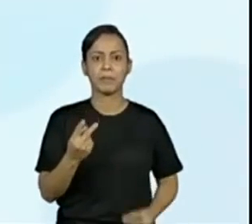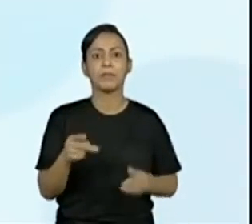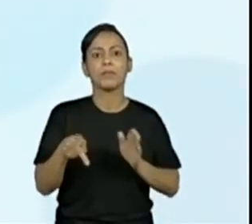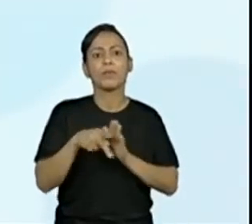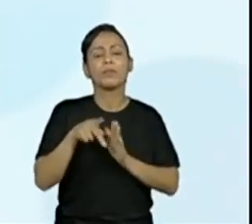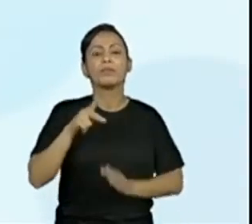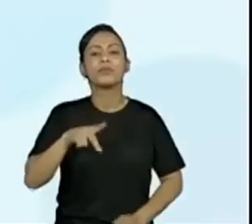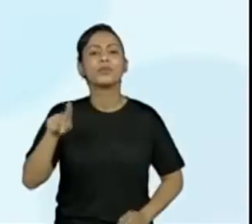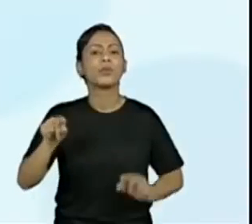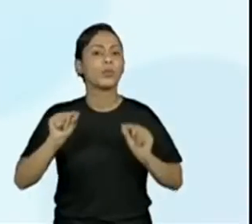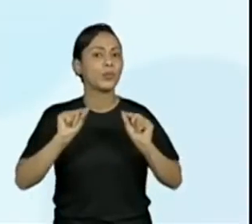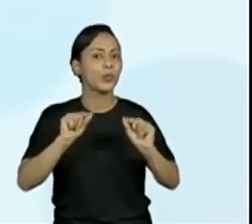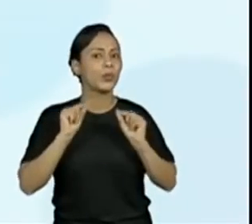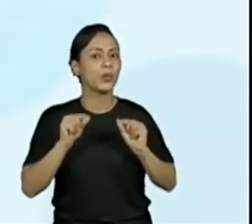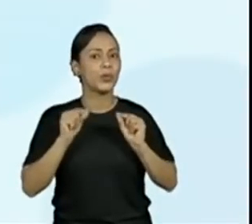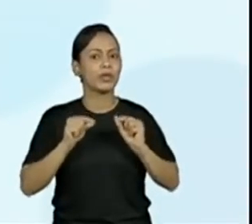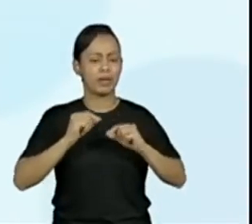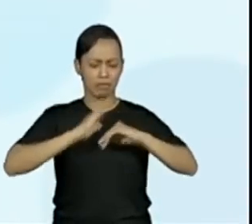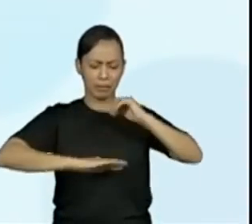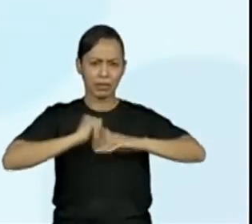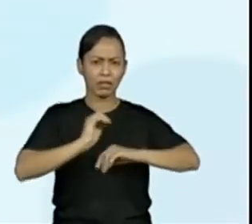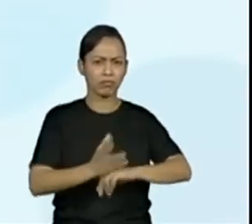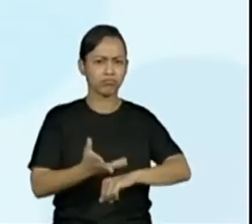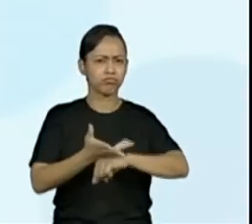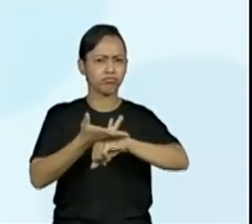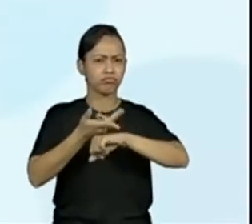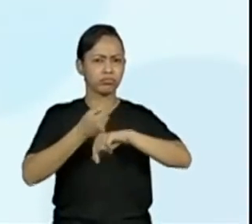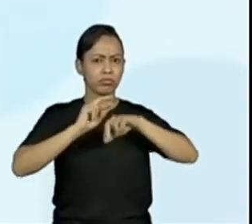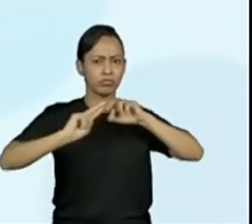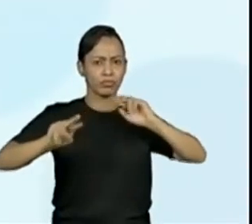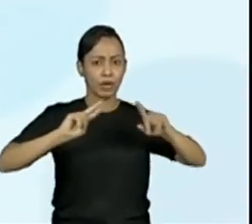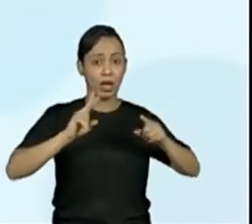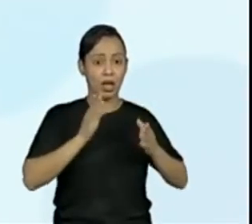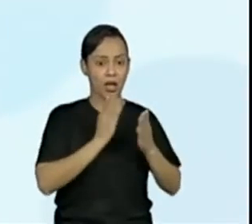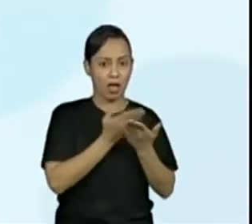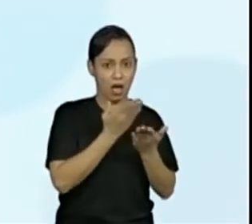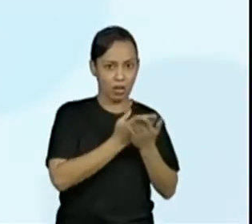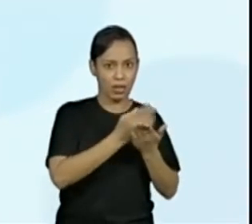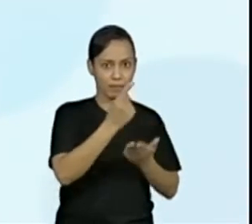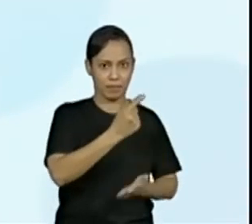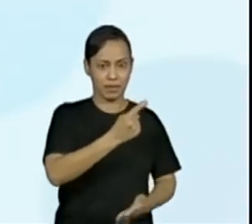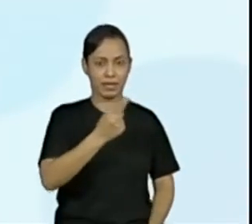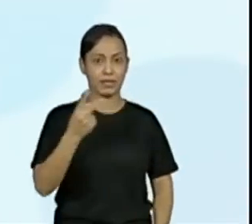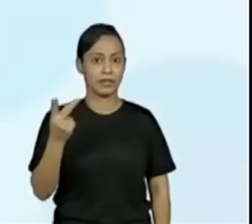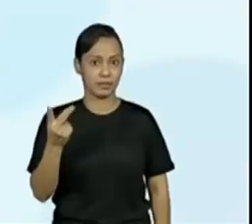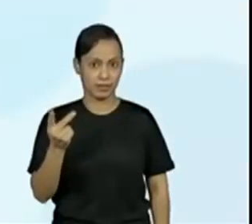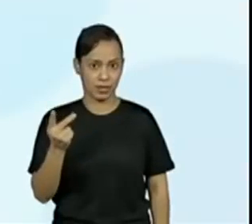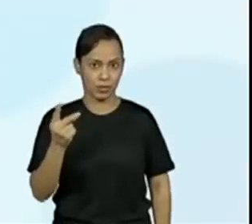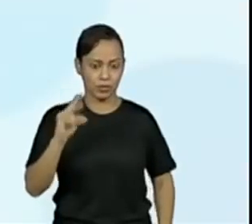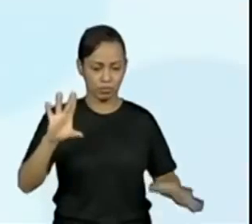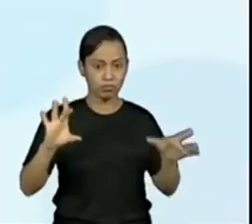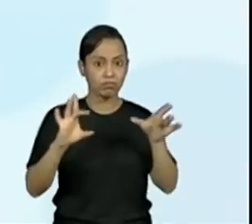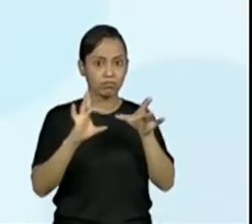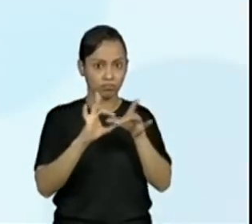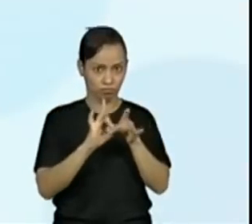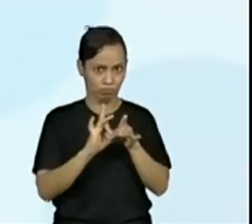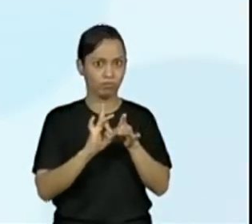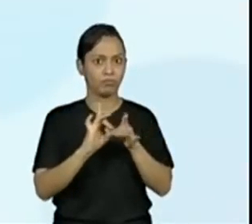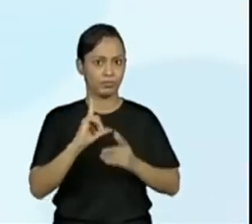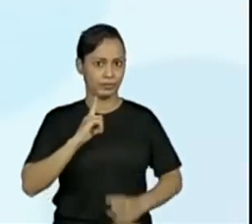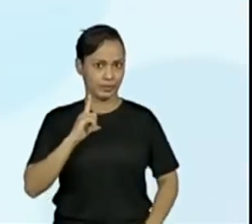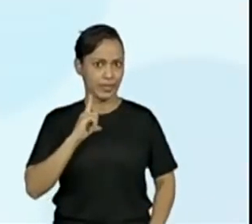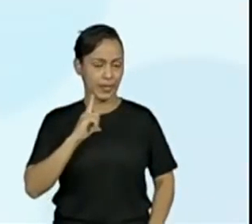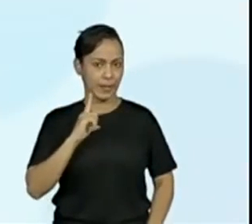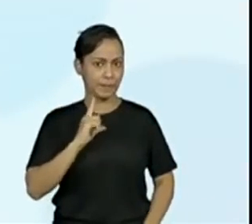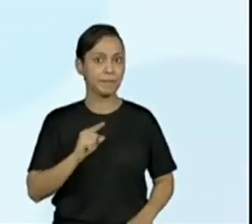com um conjunto de habilidades. Por quê? Serão duas aulas seguidas. A gente não vai ter aulas, só uma durante